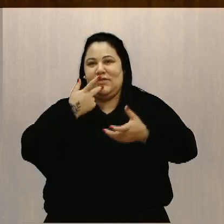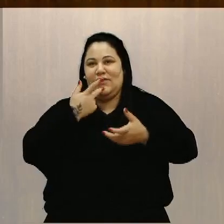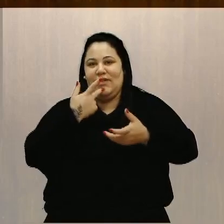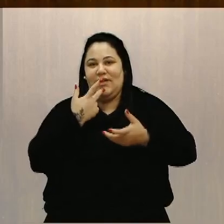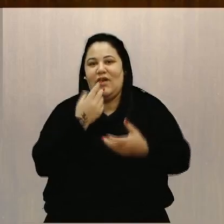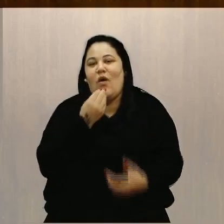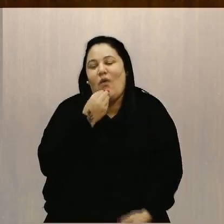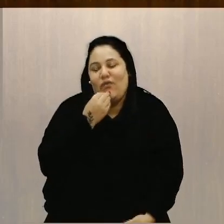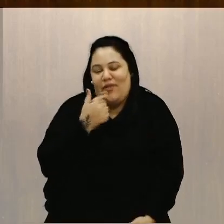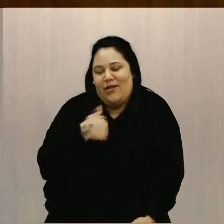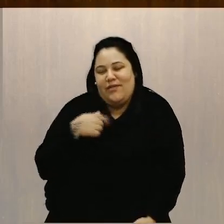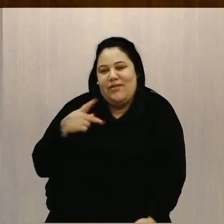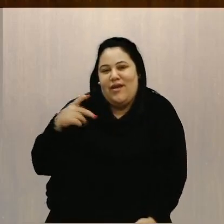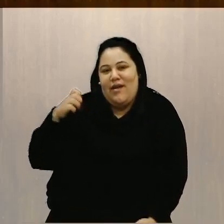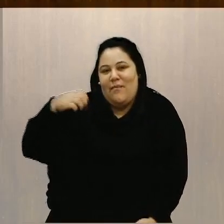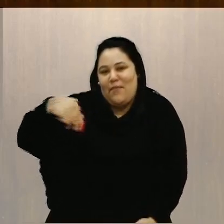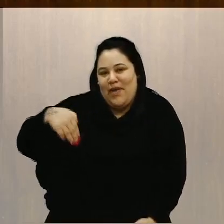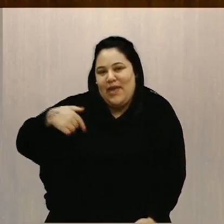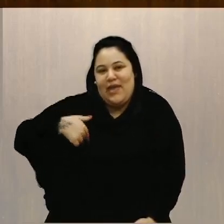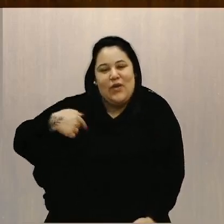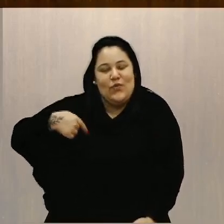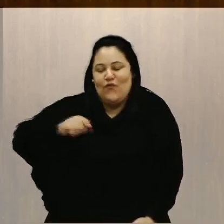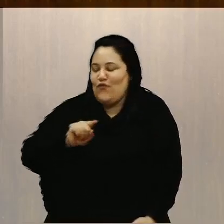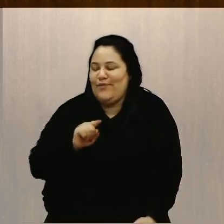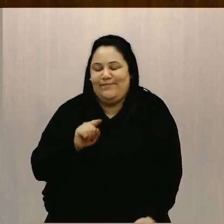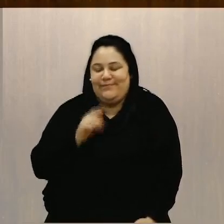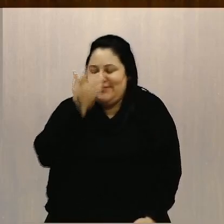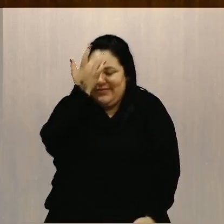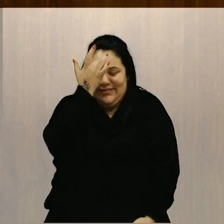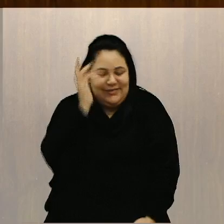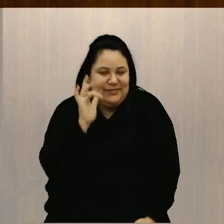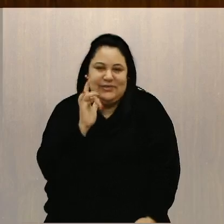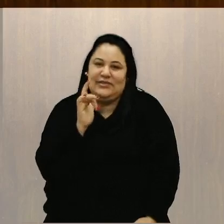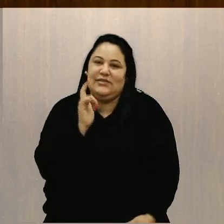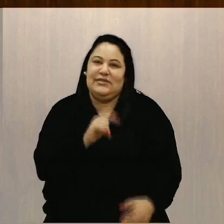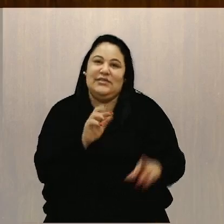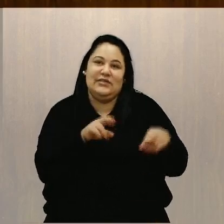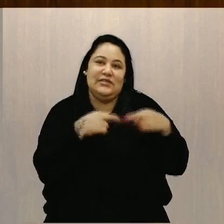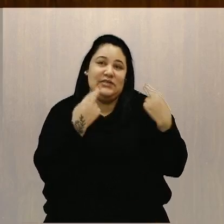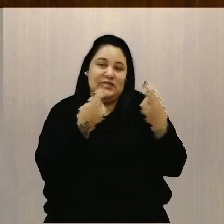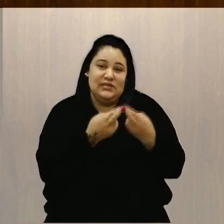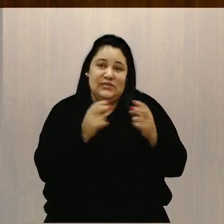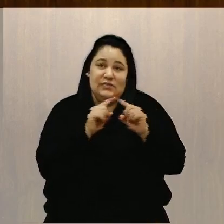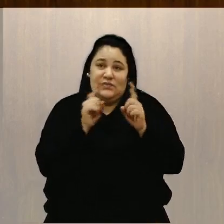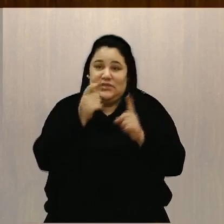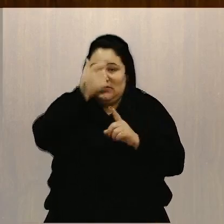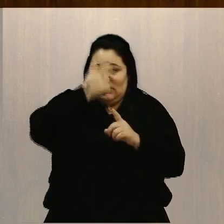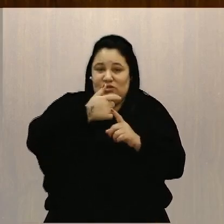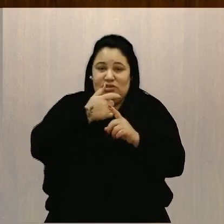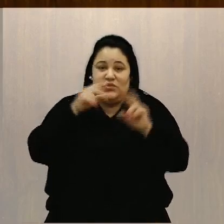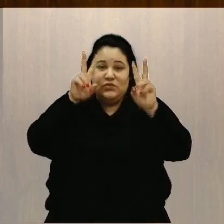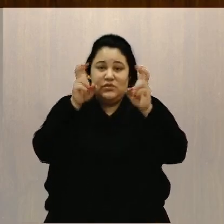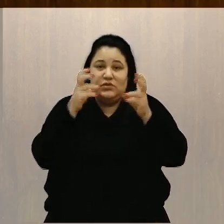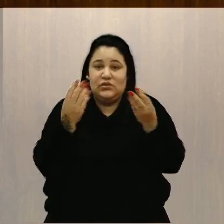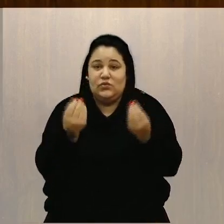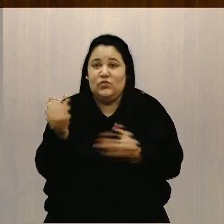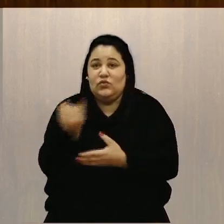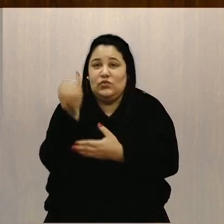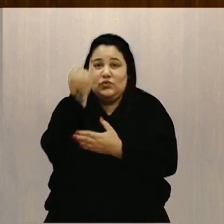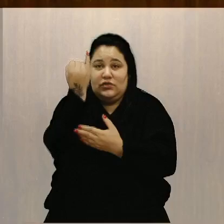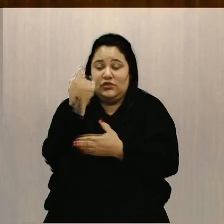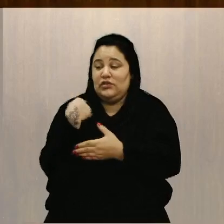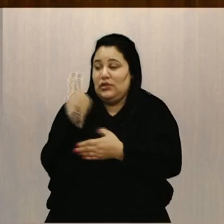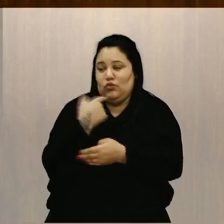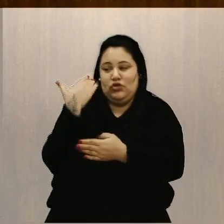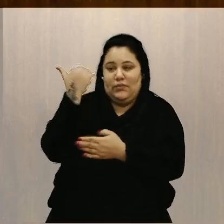eu como coordenadora da PEM não fui, não sabia dessa reunião, mas eu acho que é um tema muito importante, não fomos convidadas,